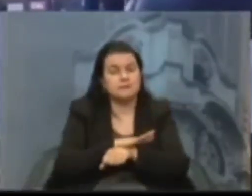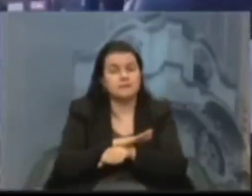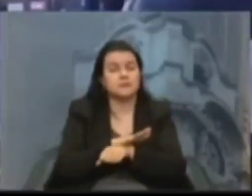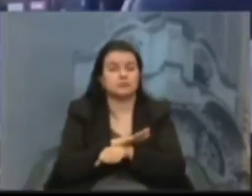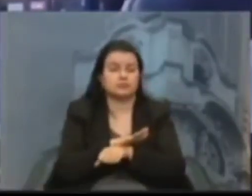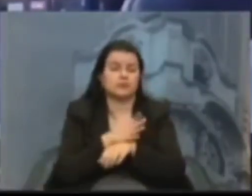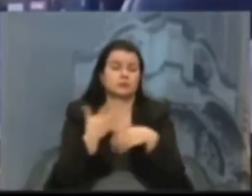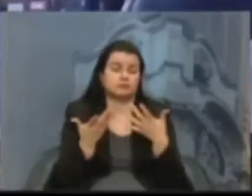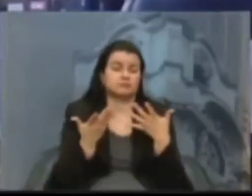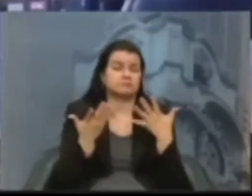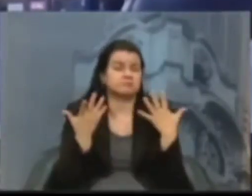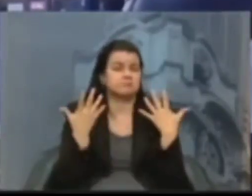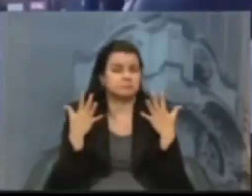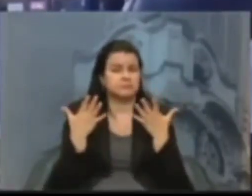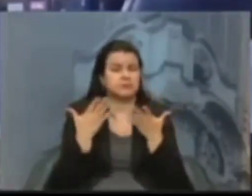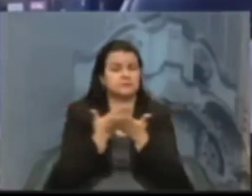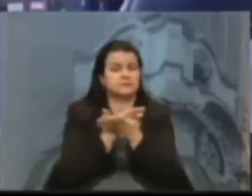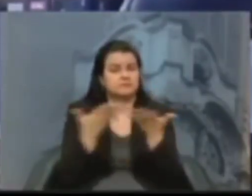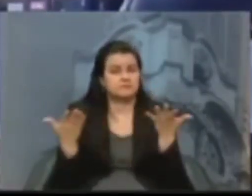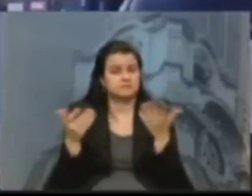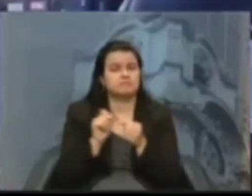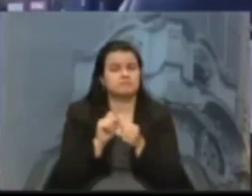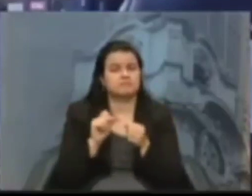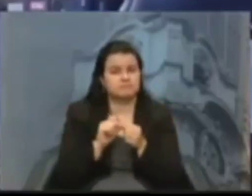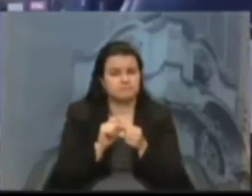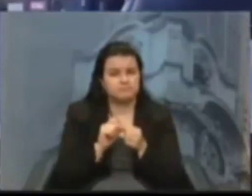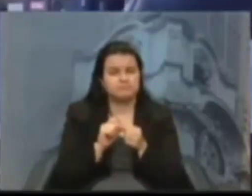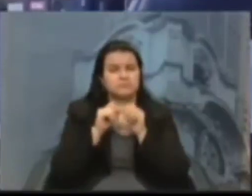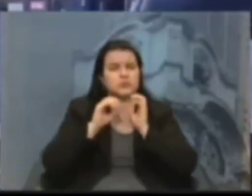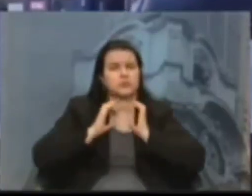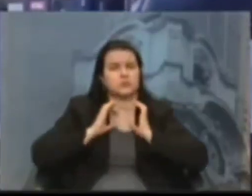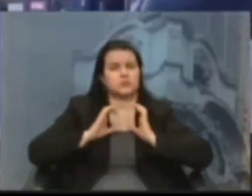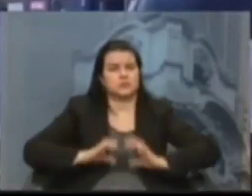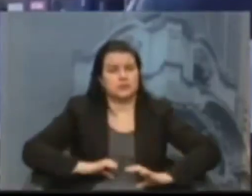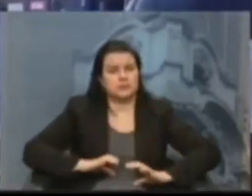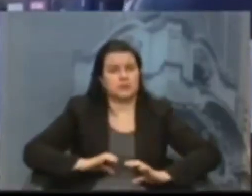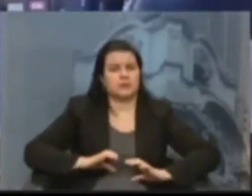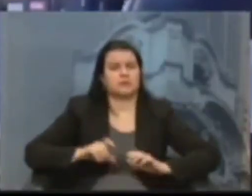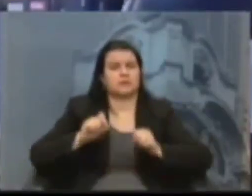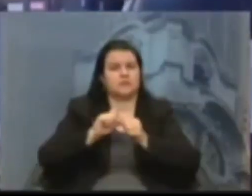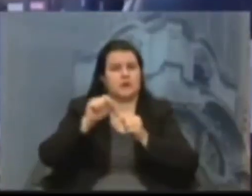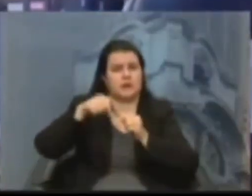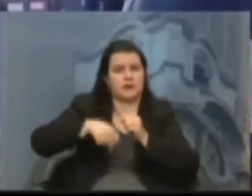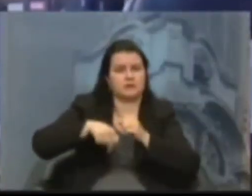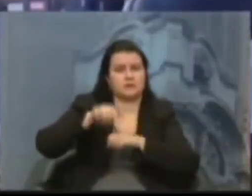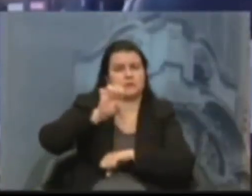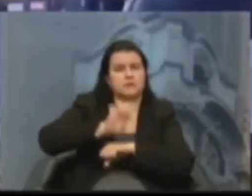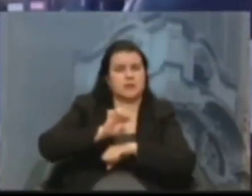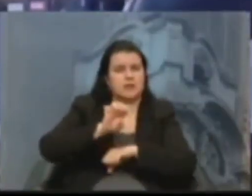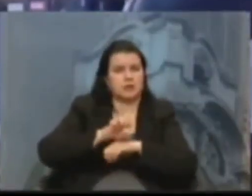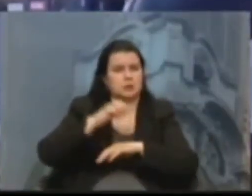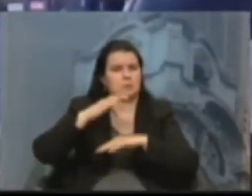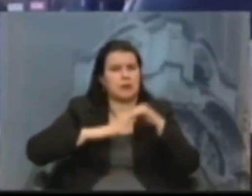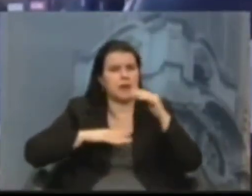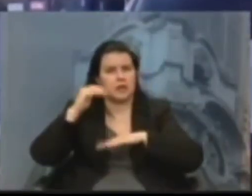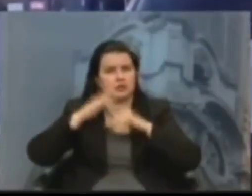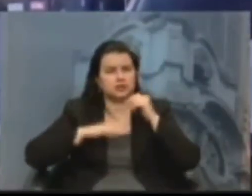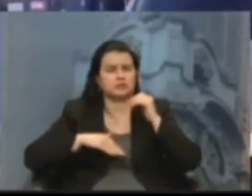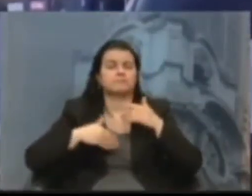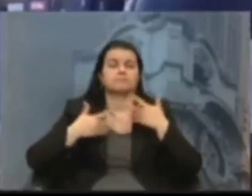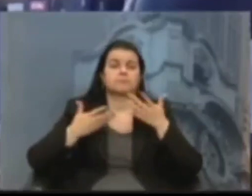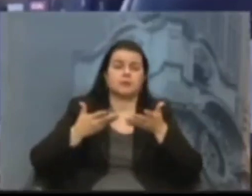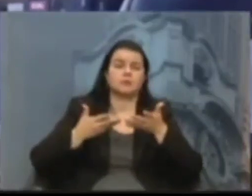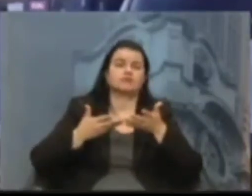iniciativas que estão sendo colocadas em prática nesse momento no nosso Estado e saudar, então, a presença